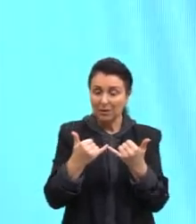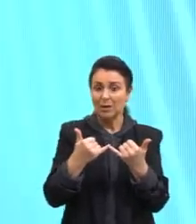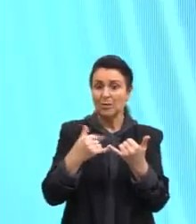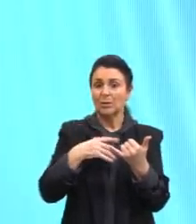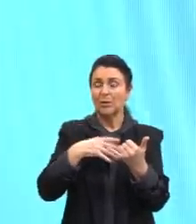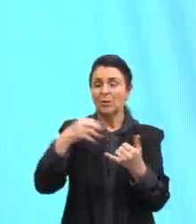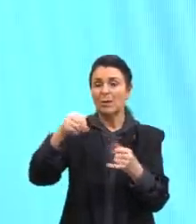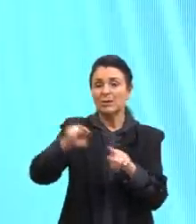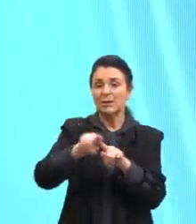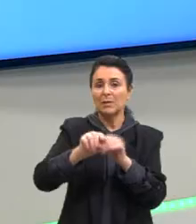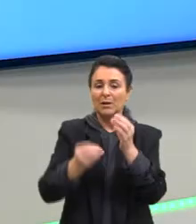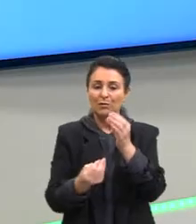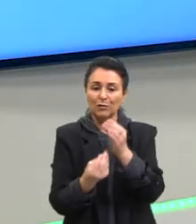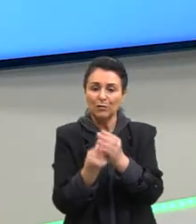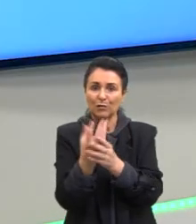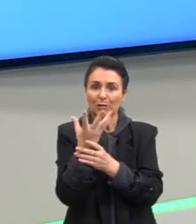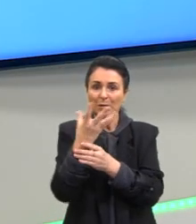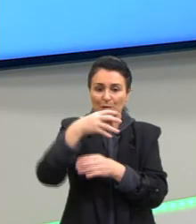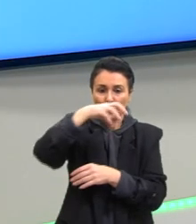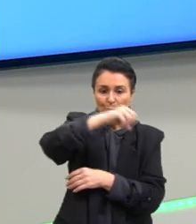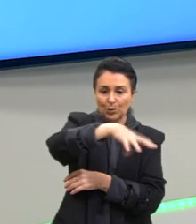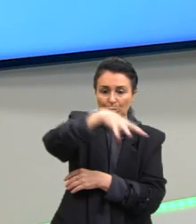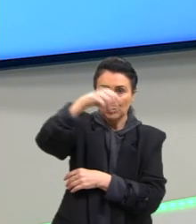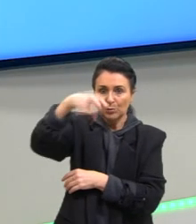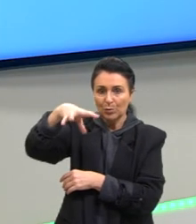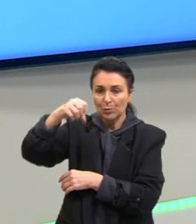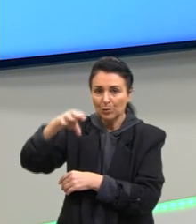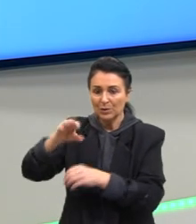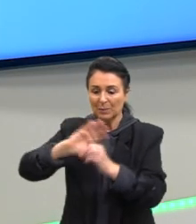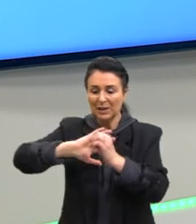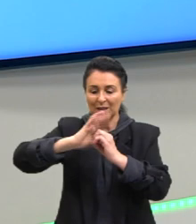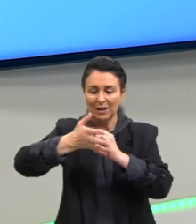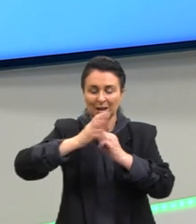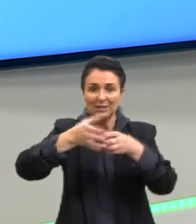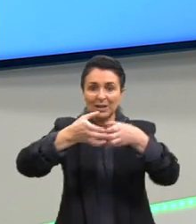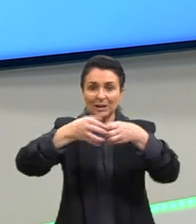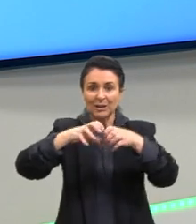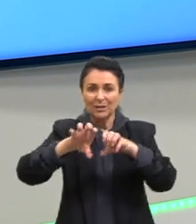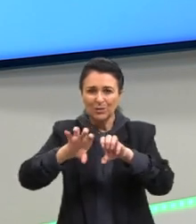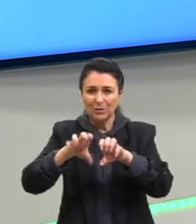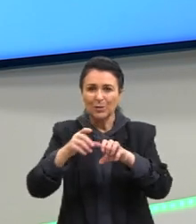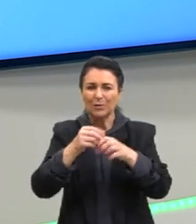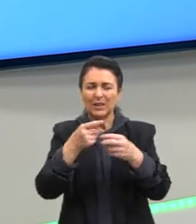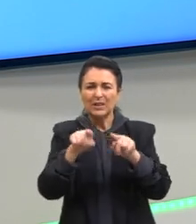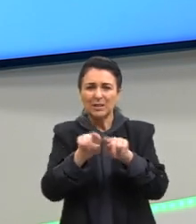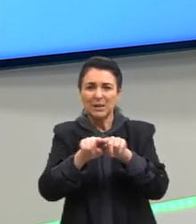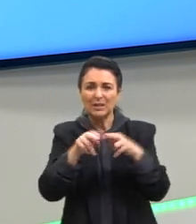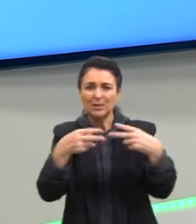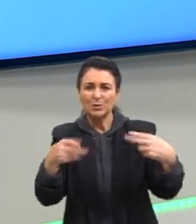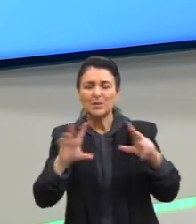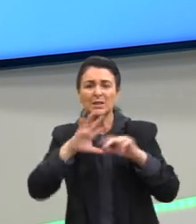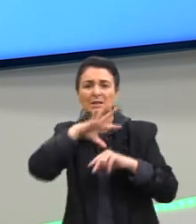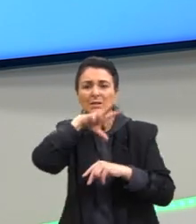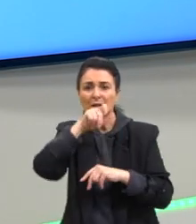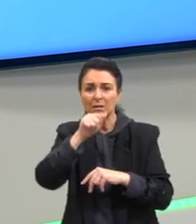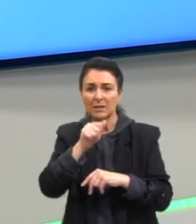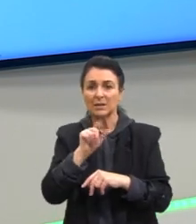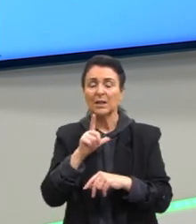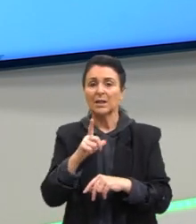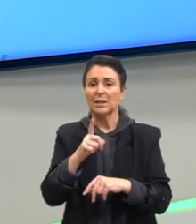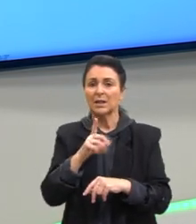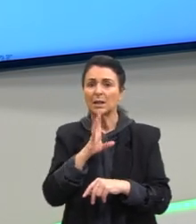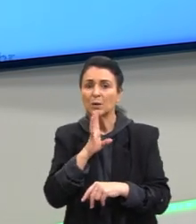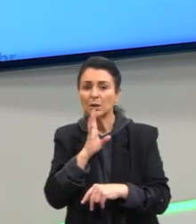moluscos, né? Dos restos de moluscos, das cascas, desses animais. Então, quem conhece um pouquinho de biologia, também conseguiria